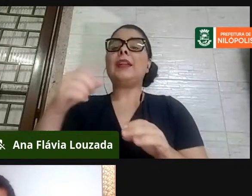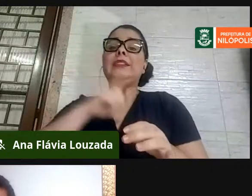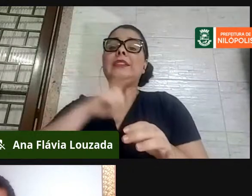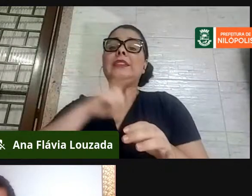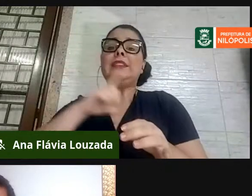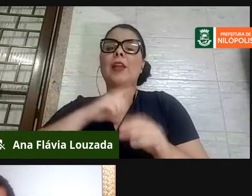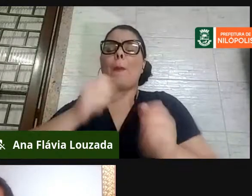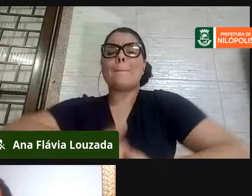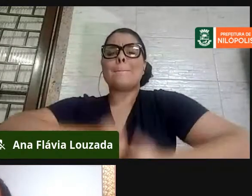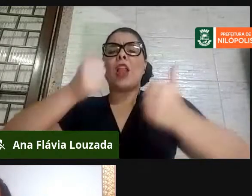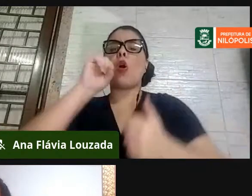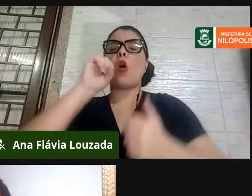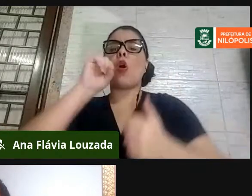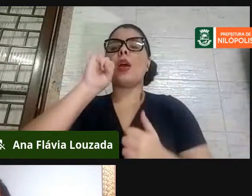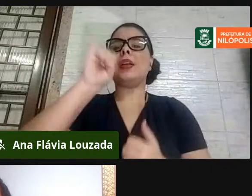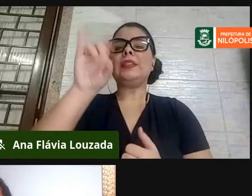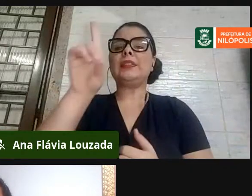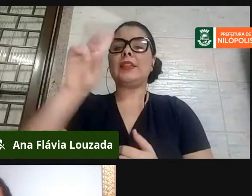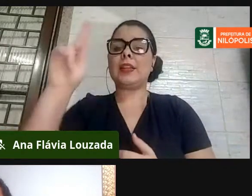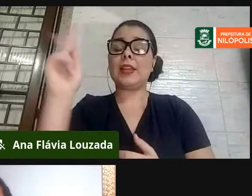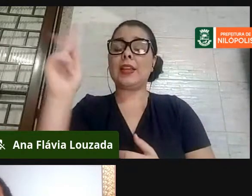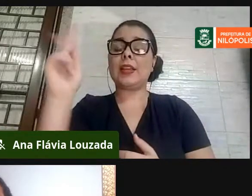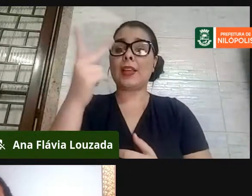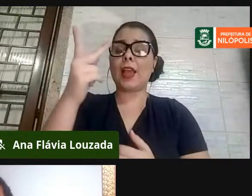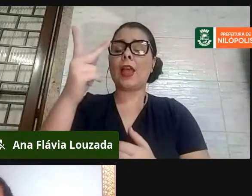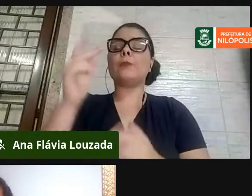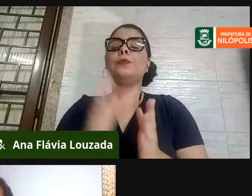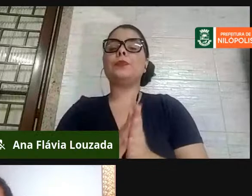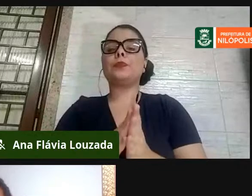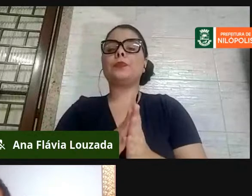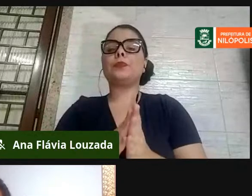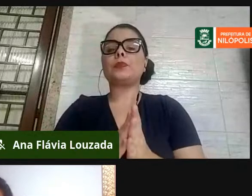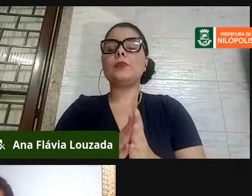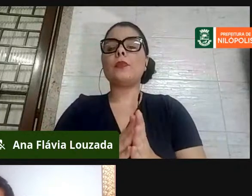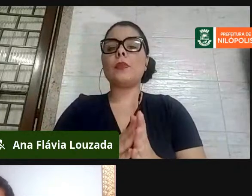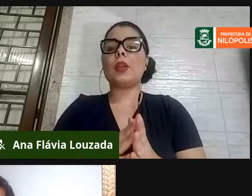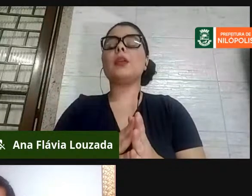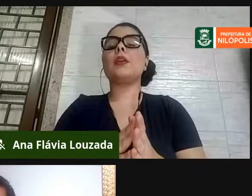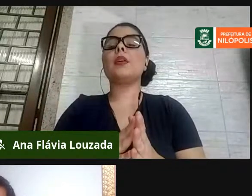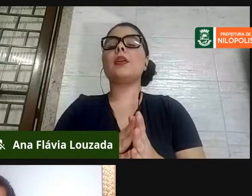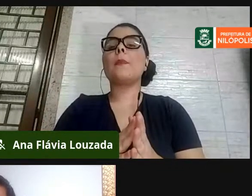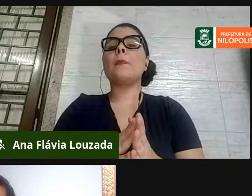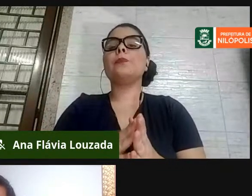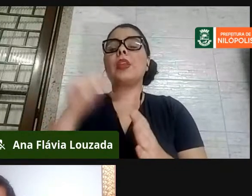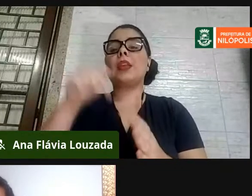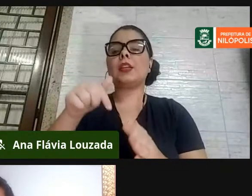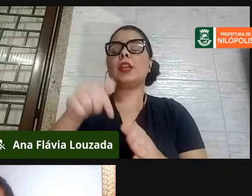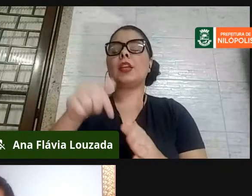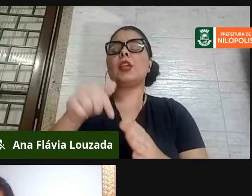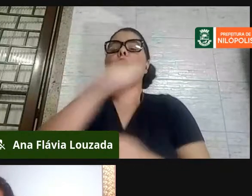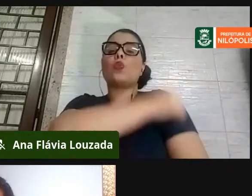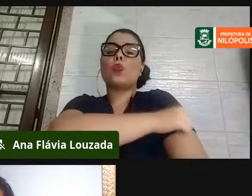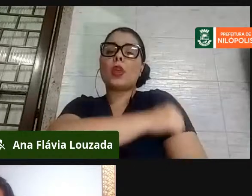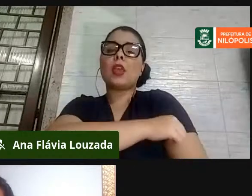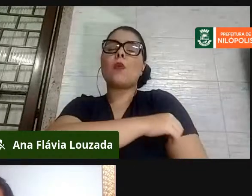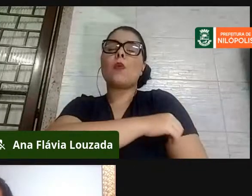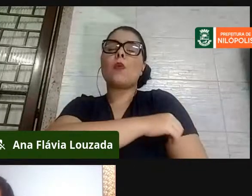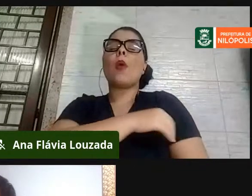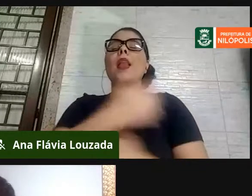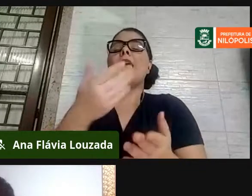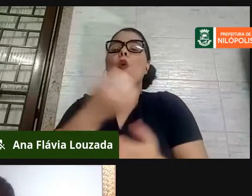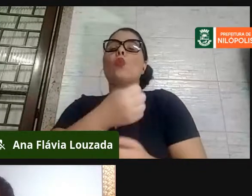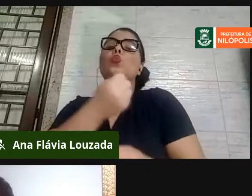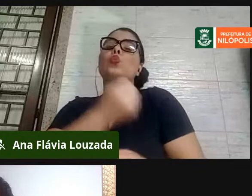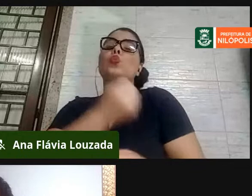Fluminense. E no ranking estadual, ele ocupa a posição de número 9. Um estudo da Embrapa, que foi